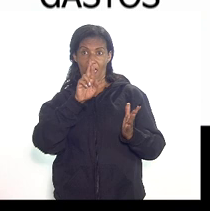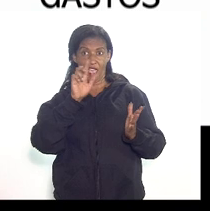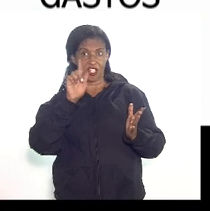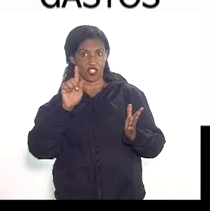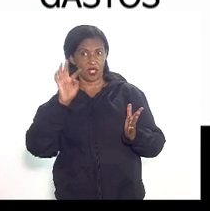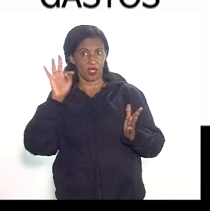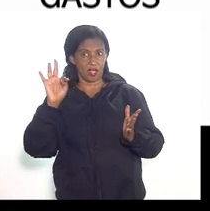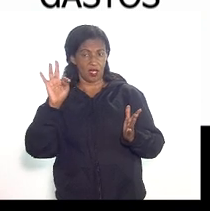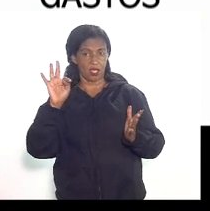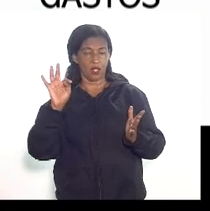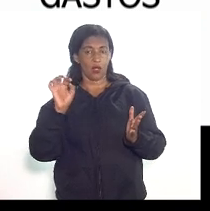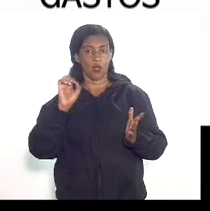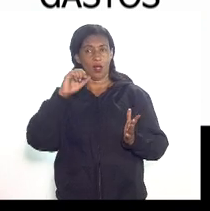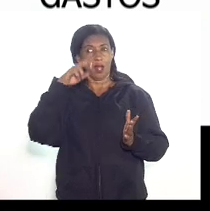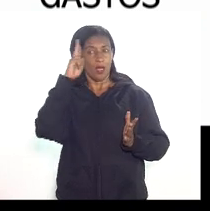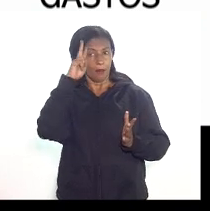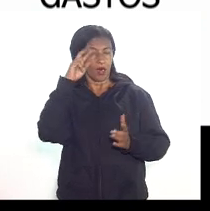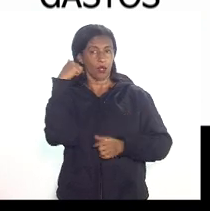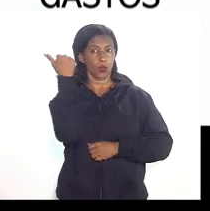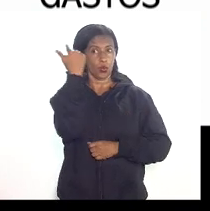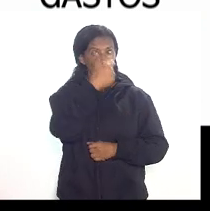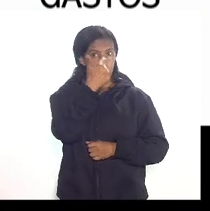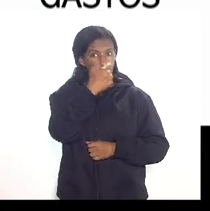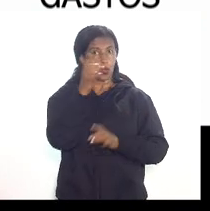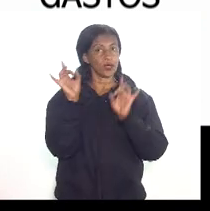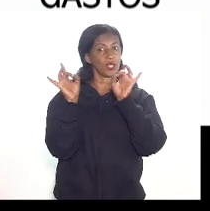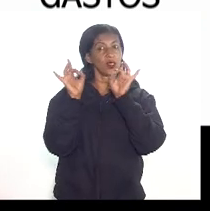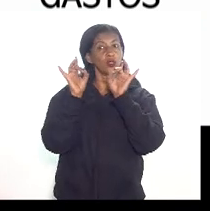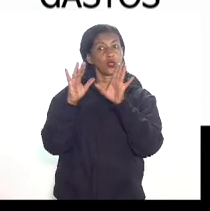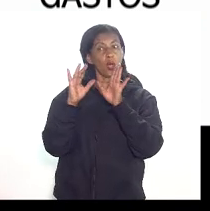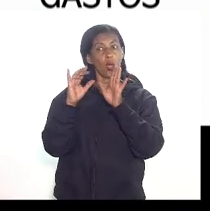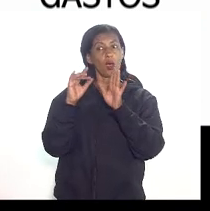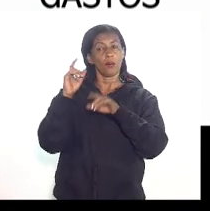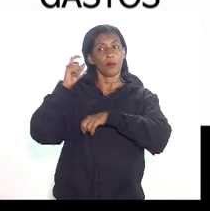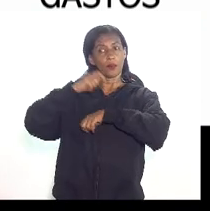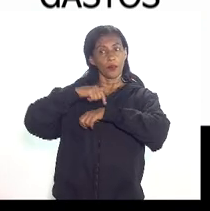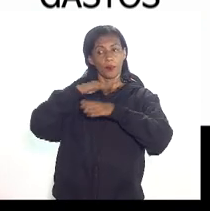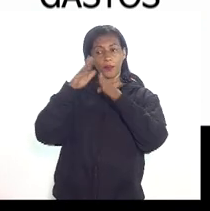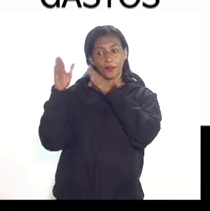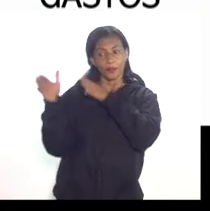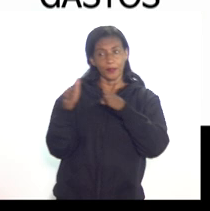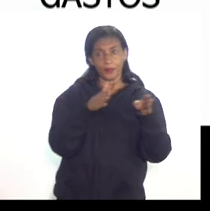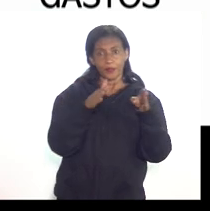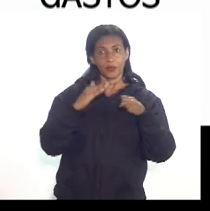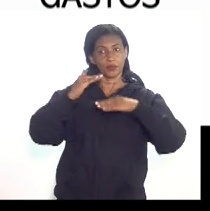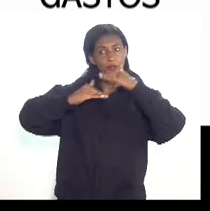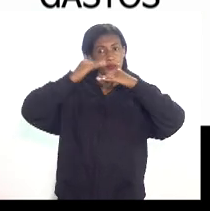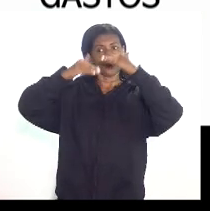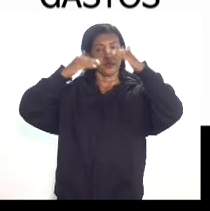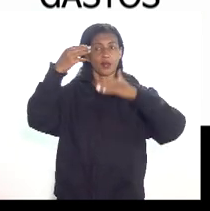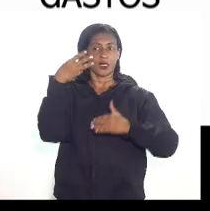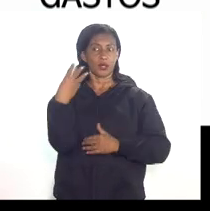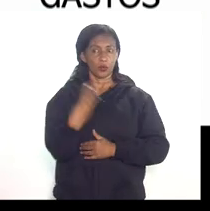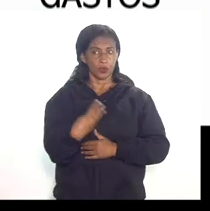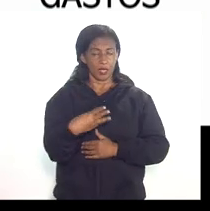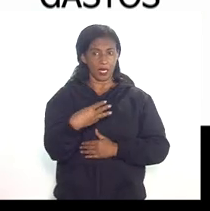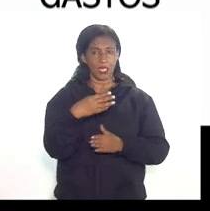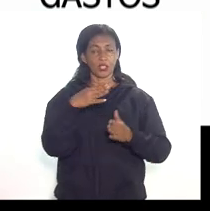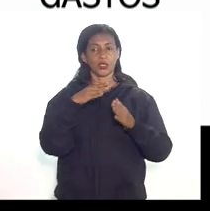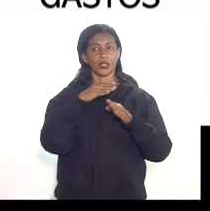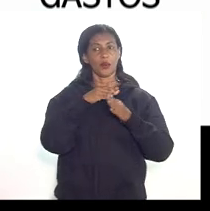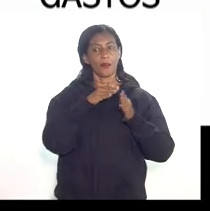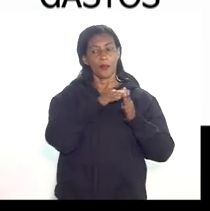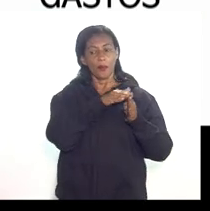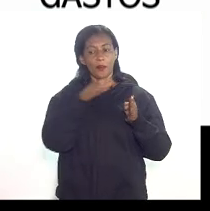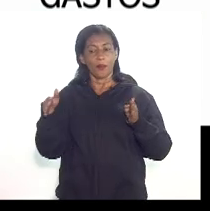que o anexo 2 do RGT é somente para a fase de desenvolvimento e o anexo 3 para a fase de